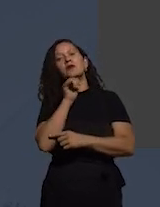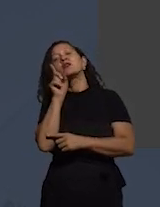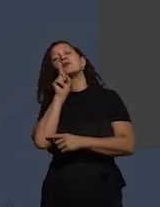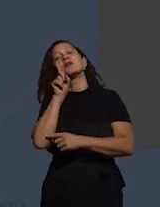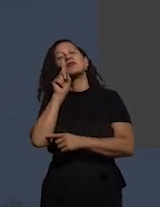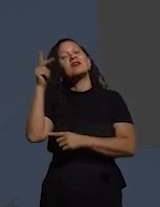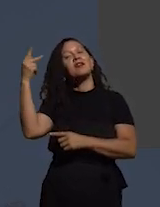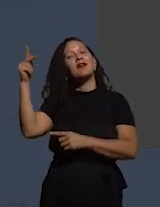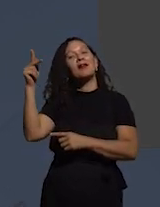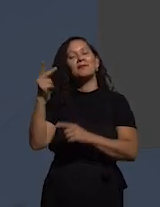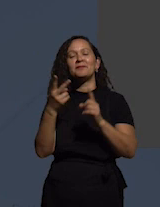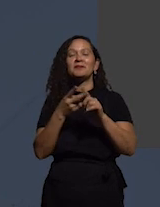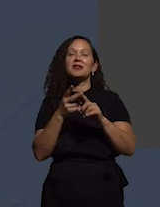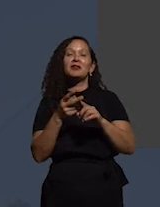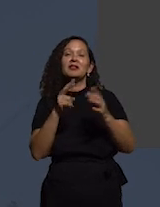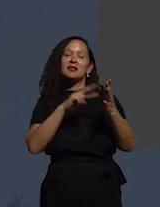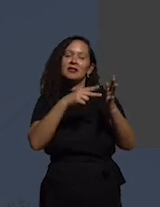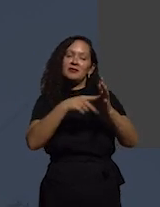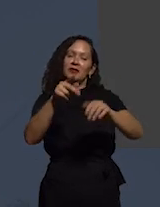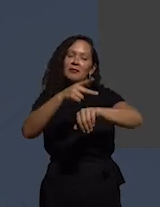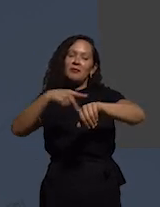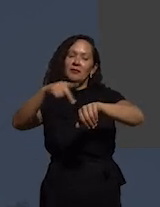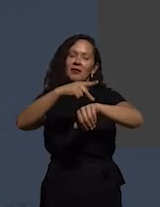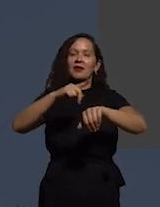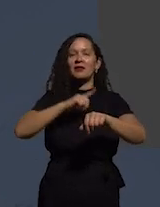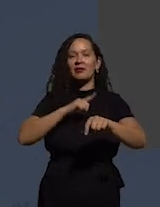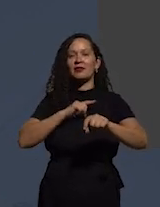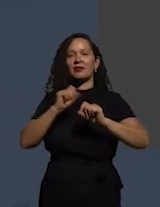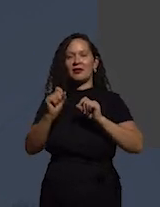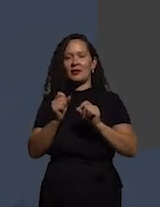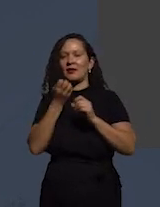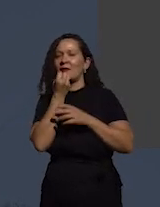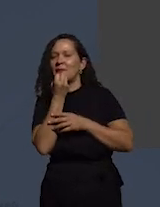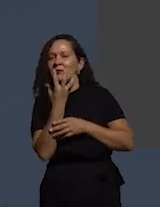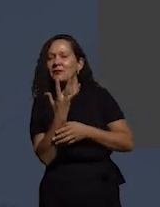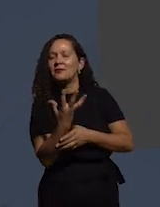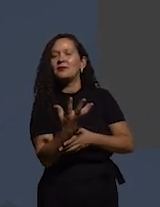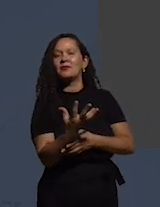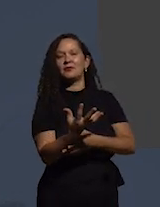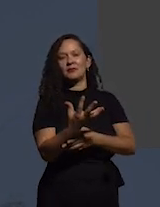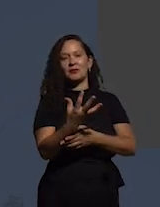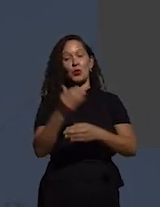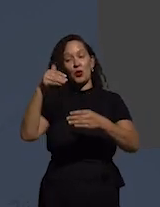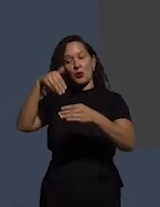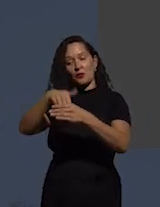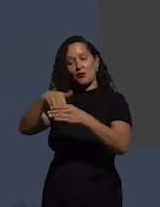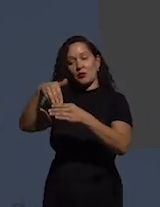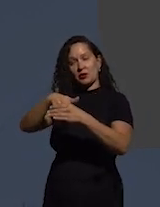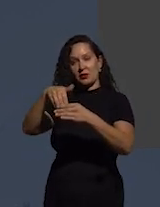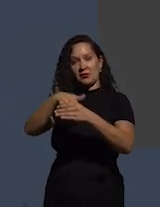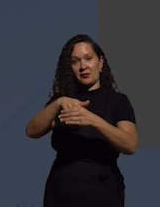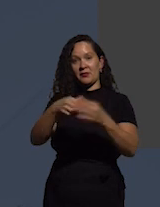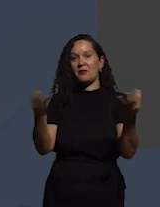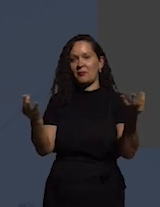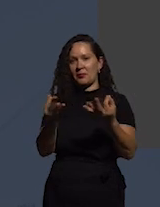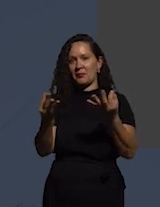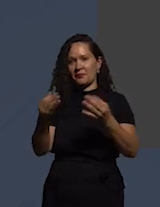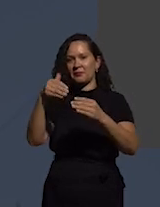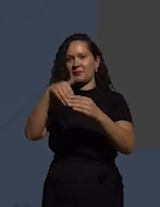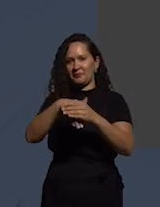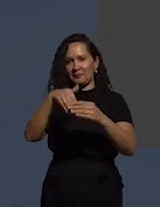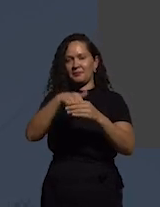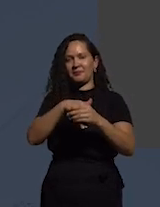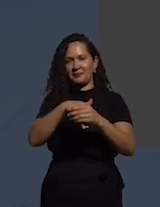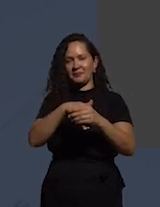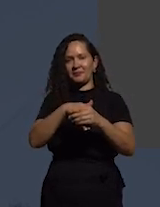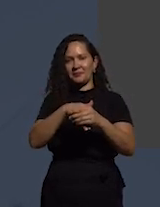em outras palavras países que tem uma boa eleição para o sistema de eleição que